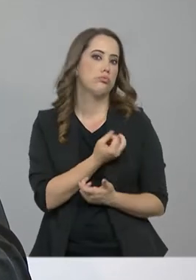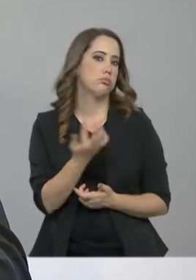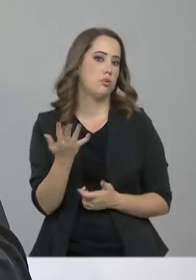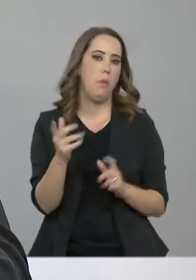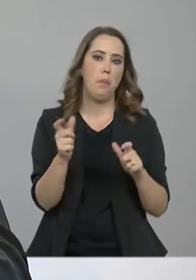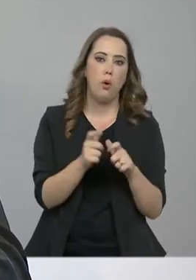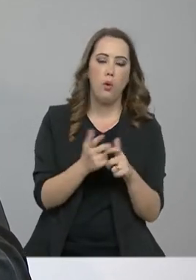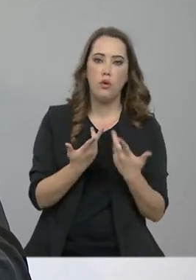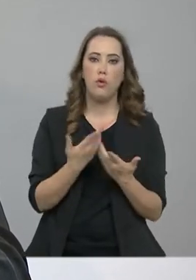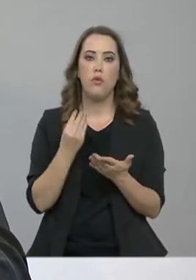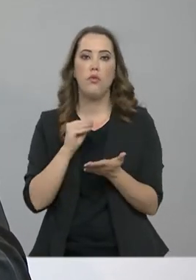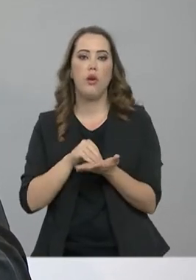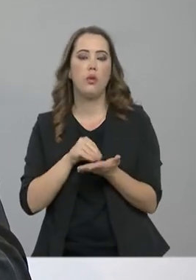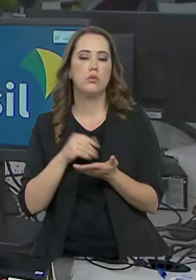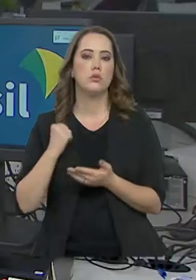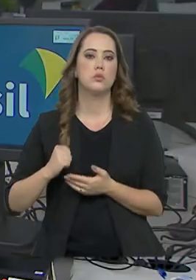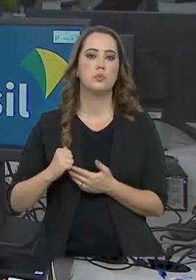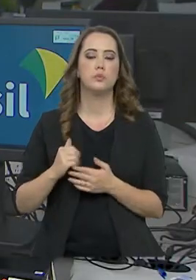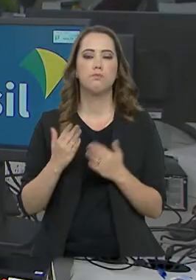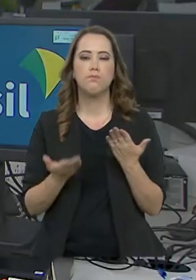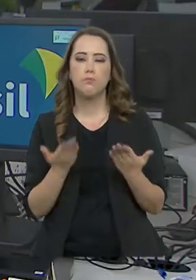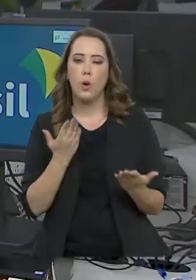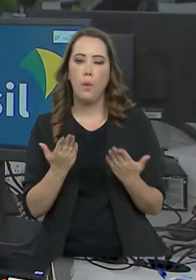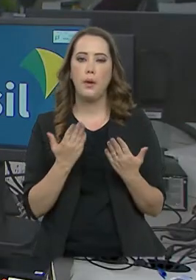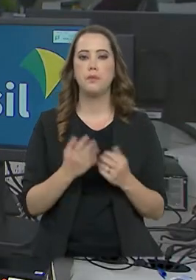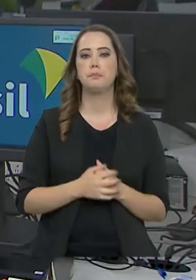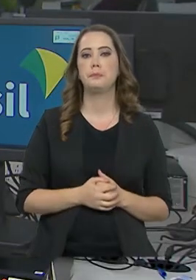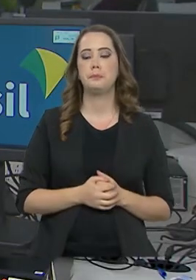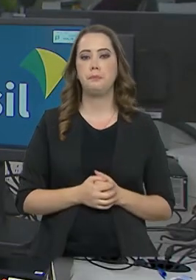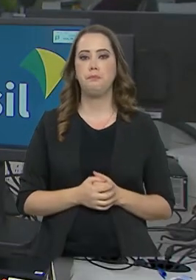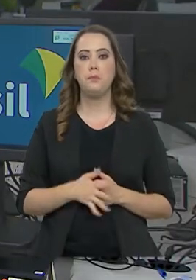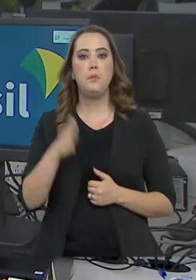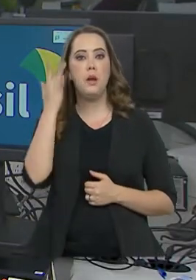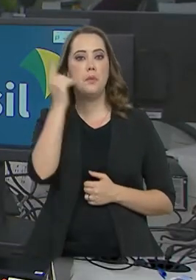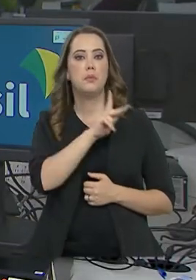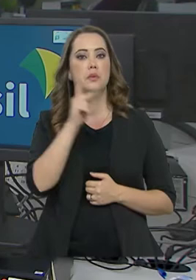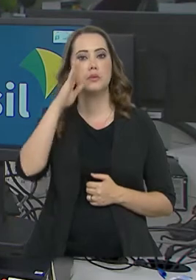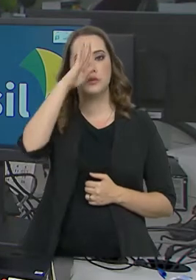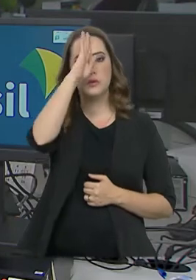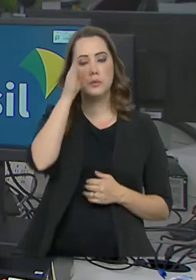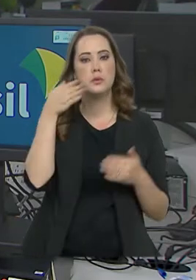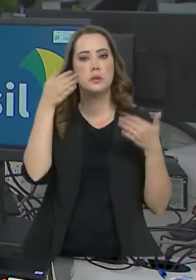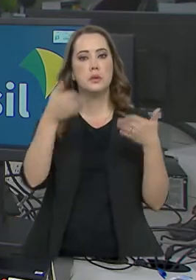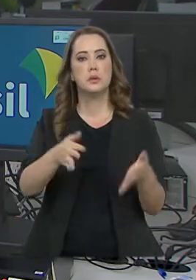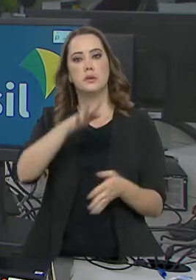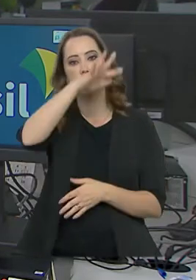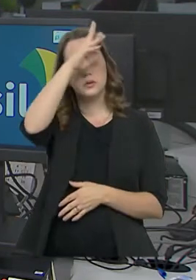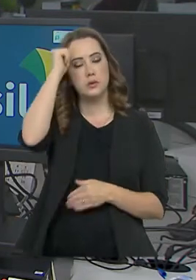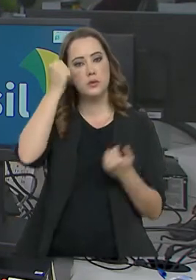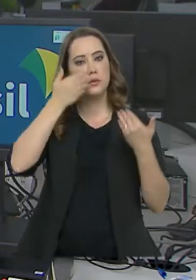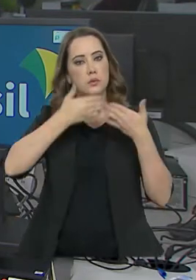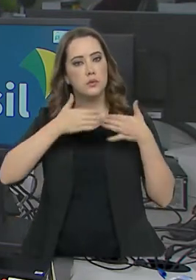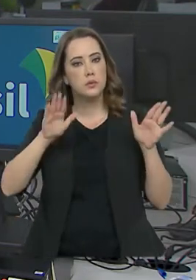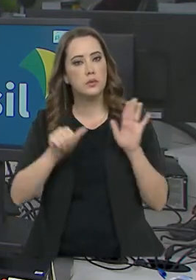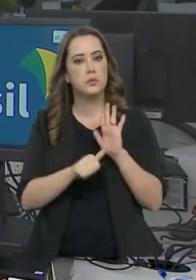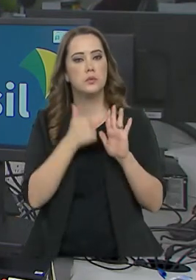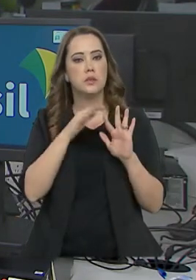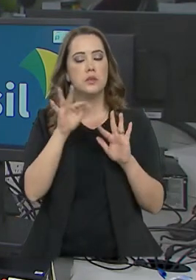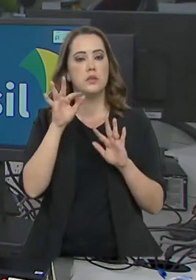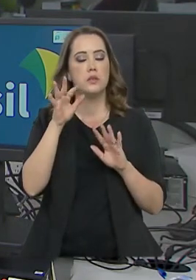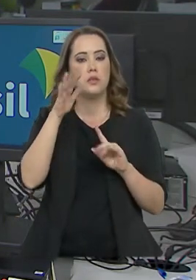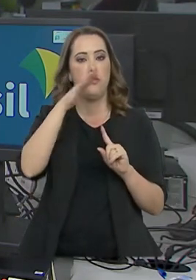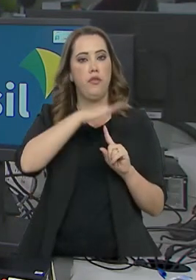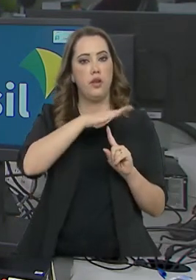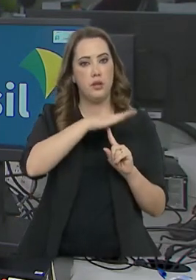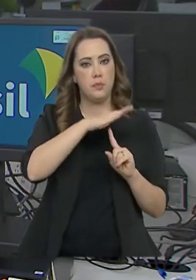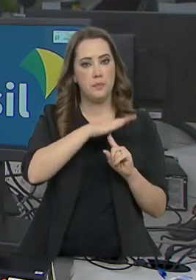falta de bolsas que eles possuem. Amanhã, o presidente Jair Bolsonaro participa em Manaus da abertura da primeira